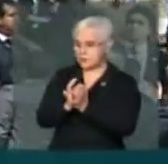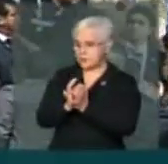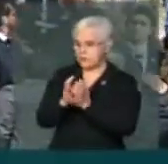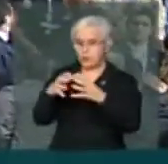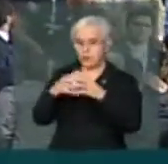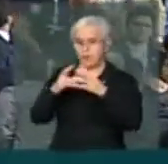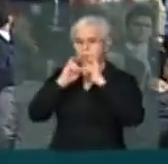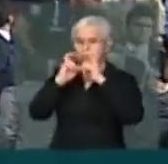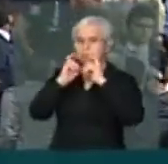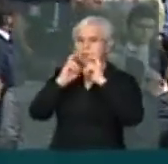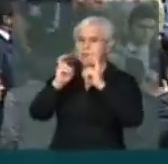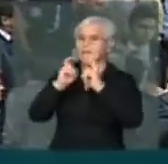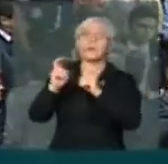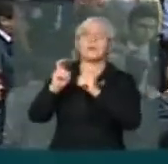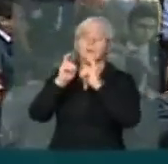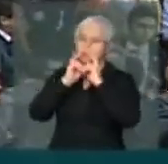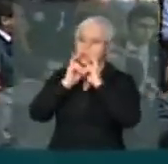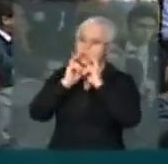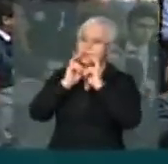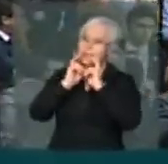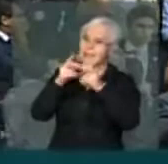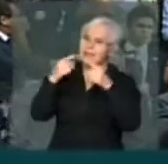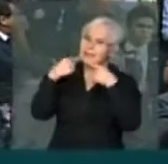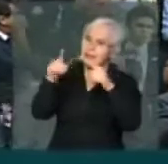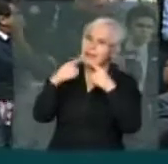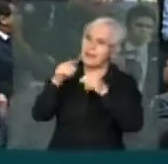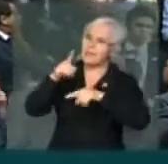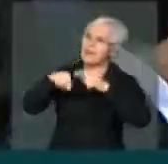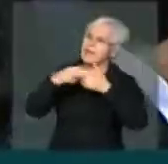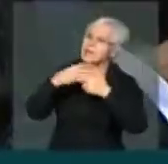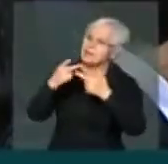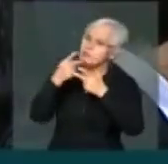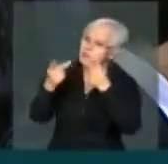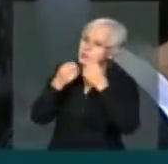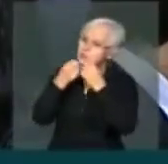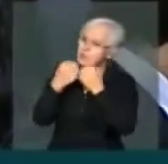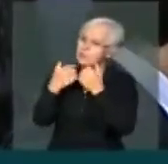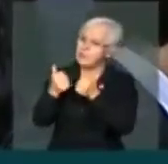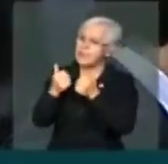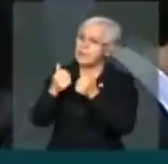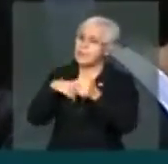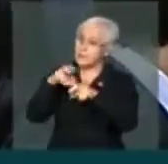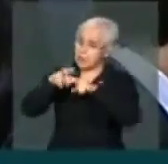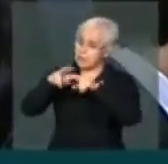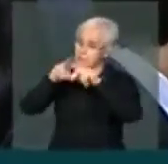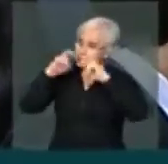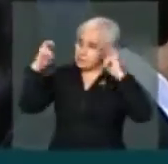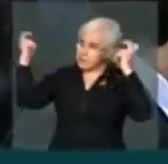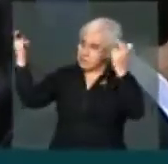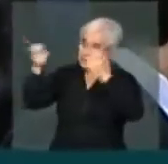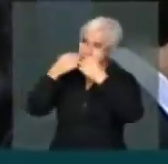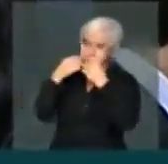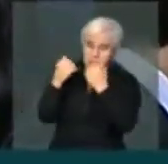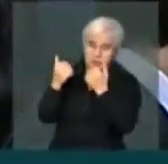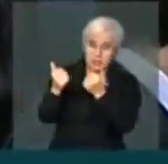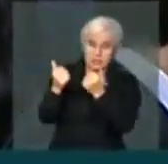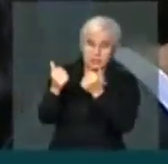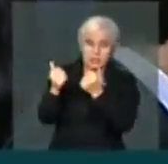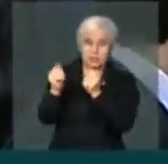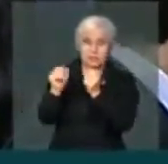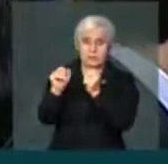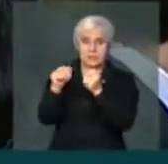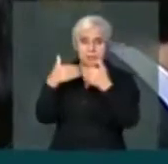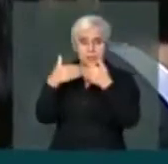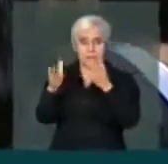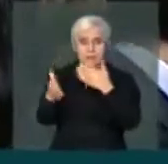oposição, não representam nada nem ninguém, e estavam democraticamente ocupando as galerias da Câmara dos Deputados. Aliás, as galerias foram